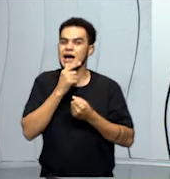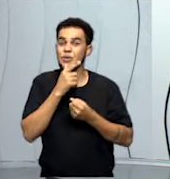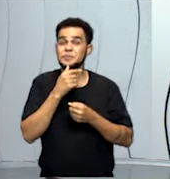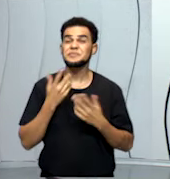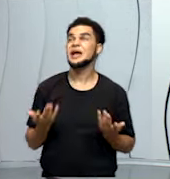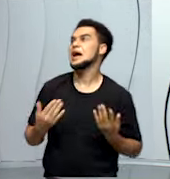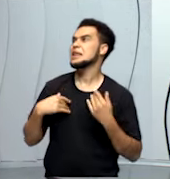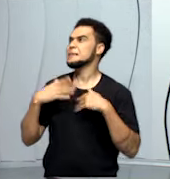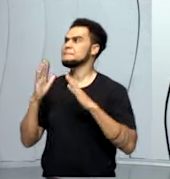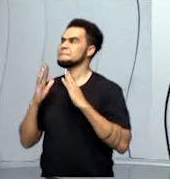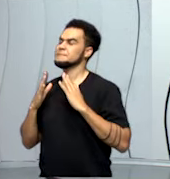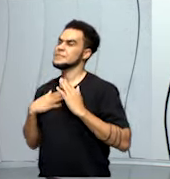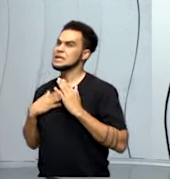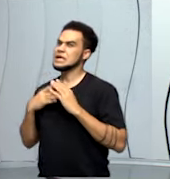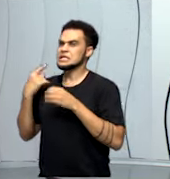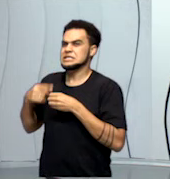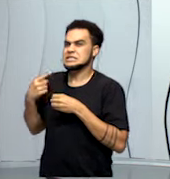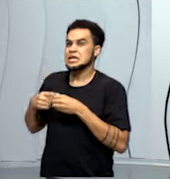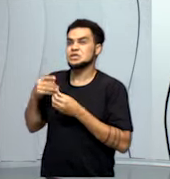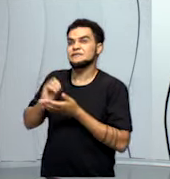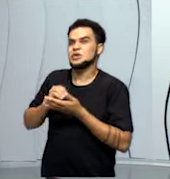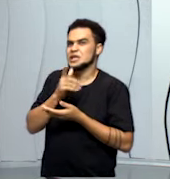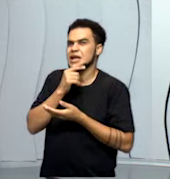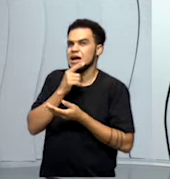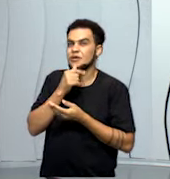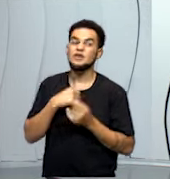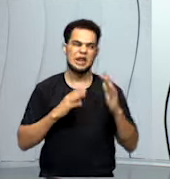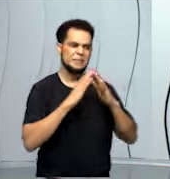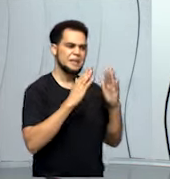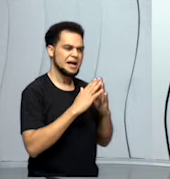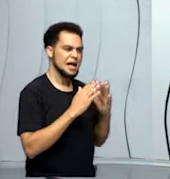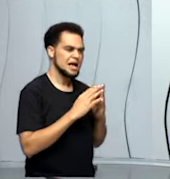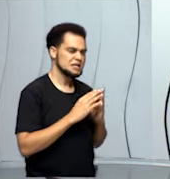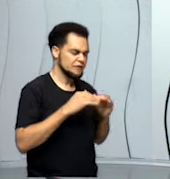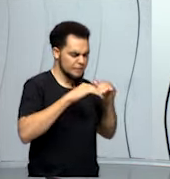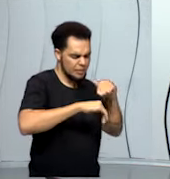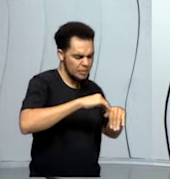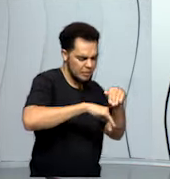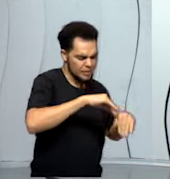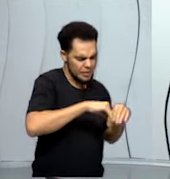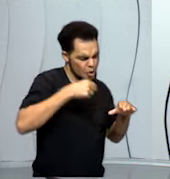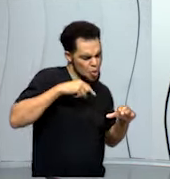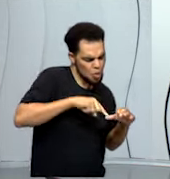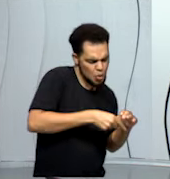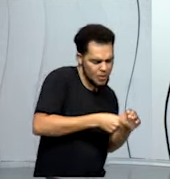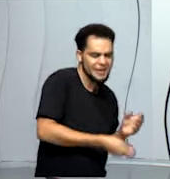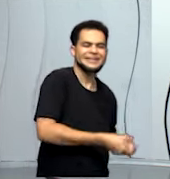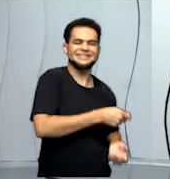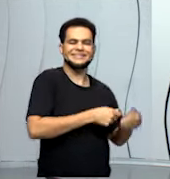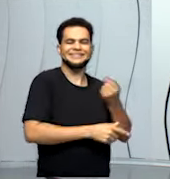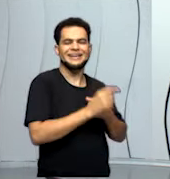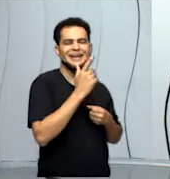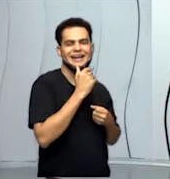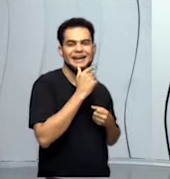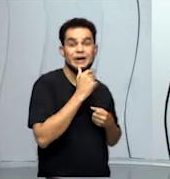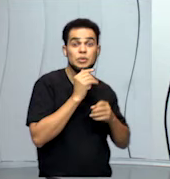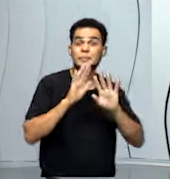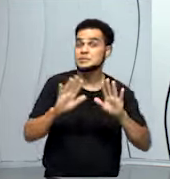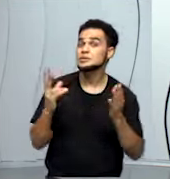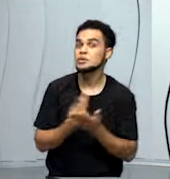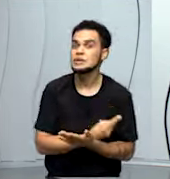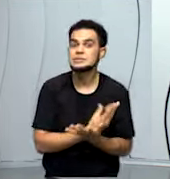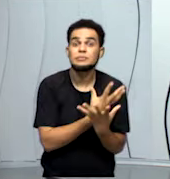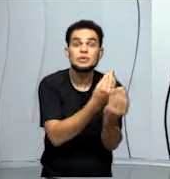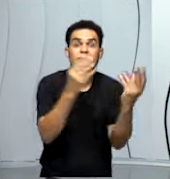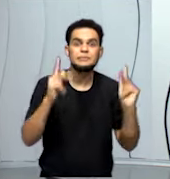faltando água na minha cidade, vou fazer um poço artesiano lá na minha casa que não falta água mais. Só que muitas pessoas têm essa ideia